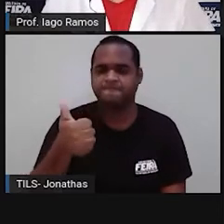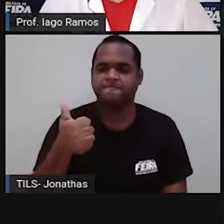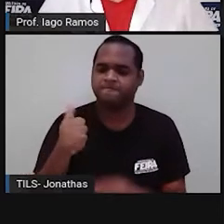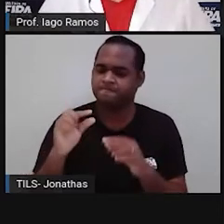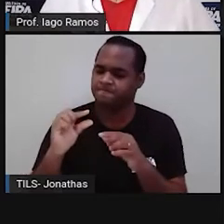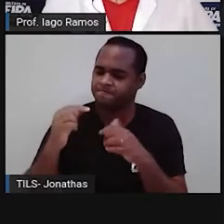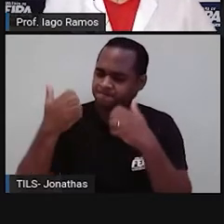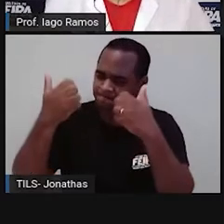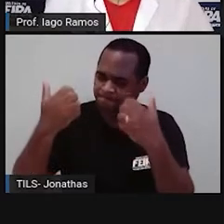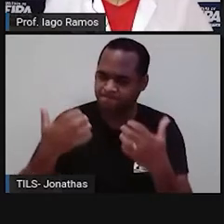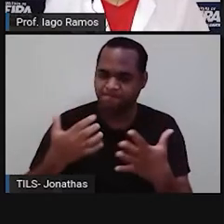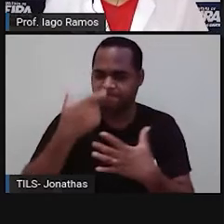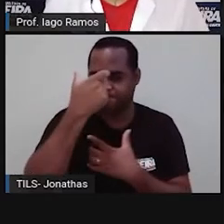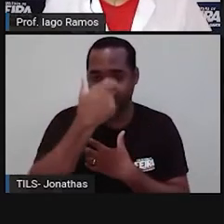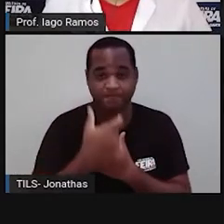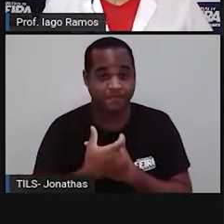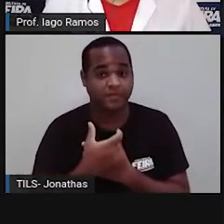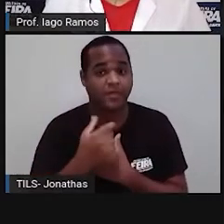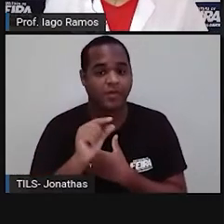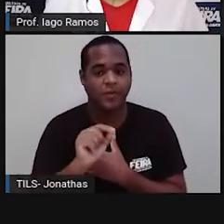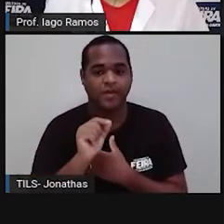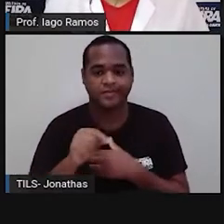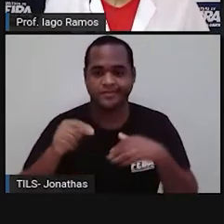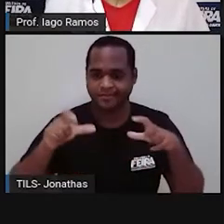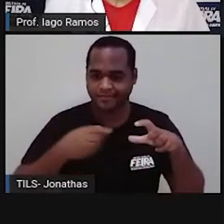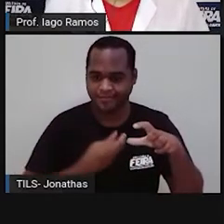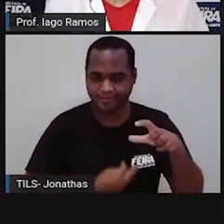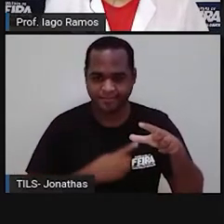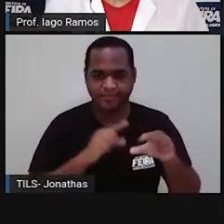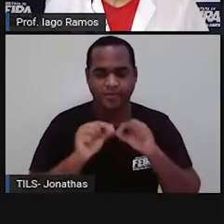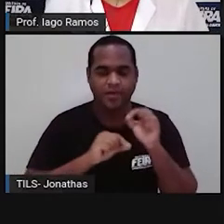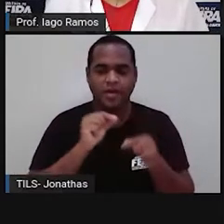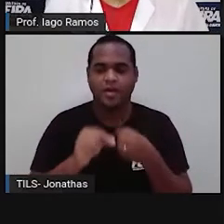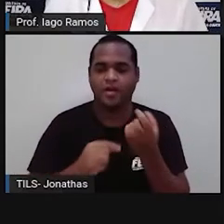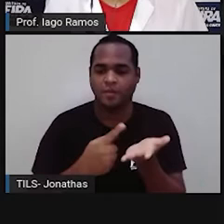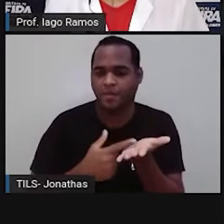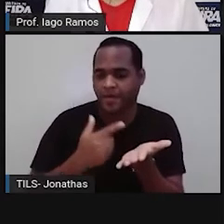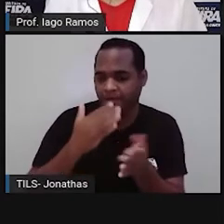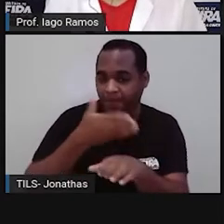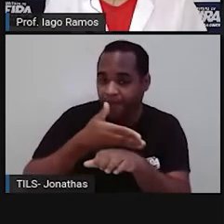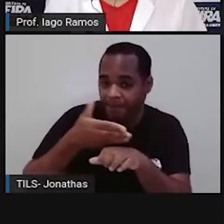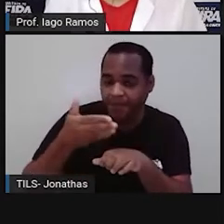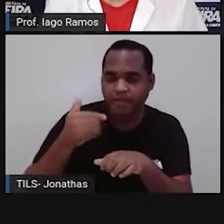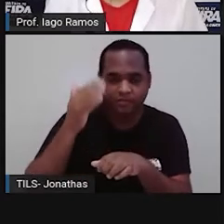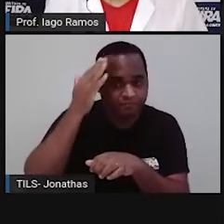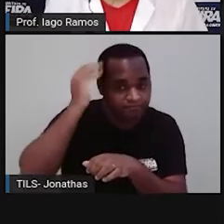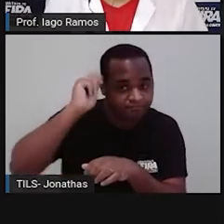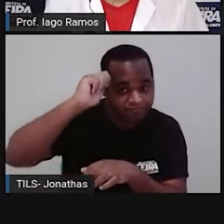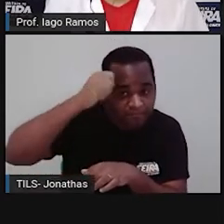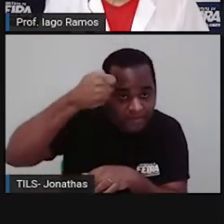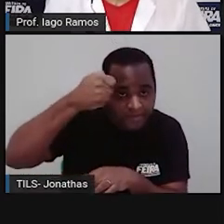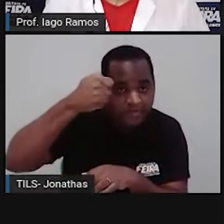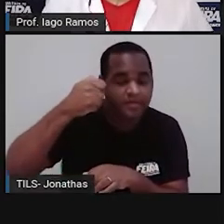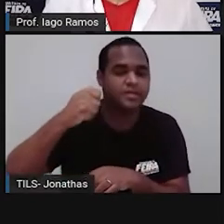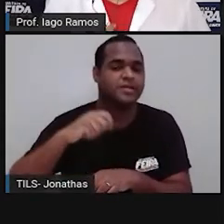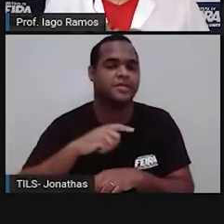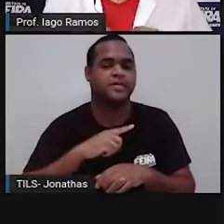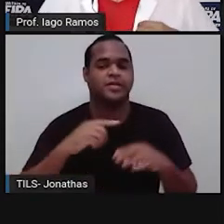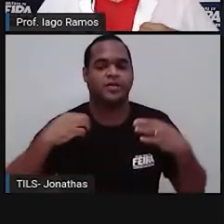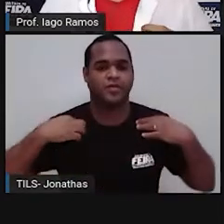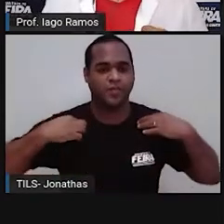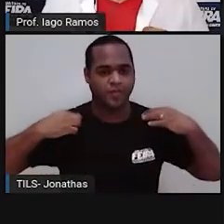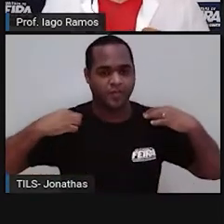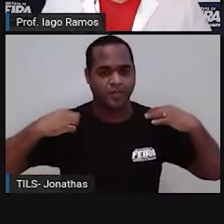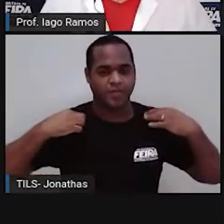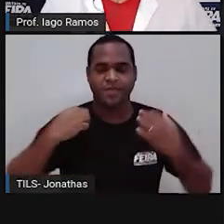aqui das minhas características e do local onde eu estou, é que eu tenho pele branca, cabelo preto, estou vestindo uma